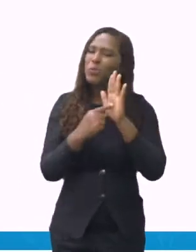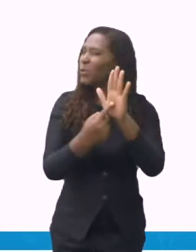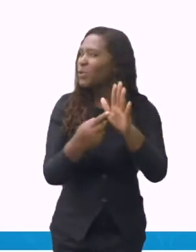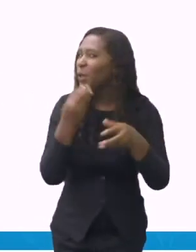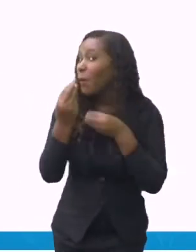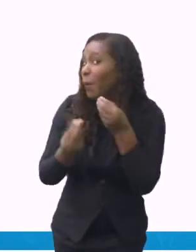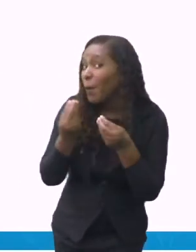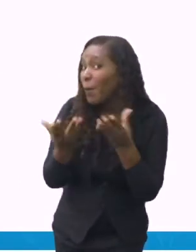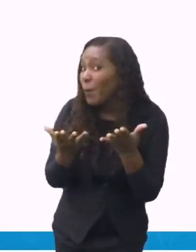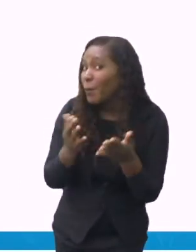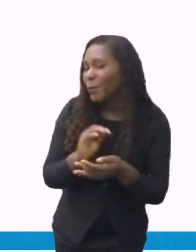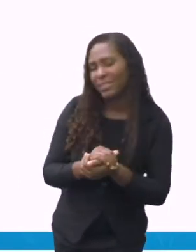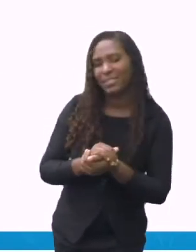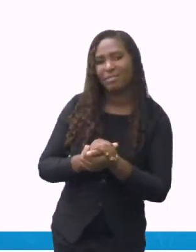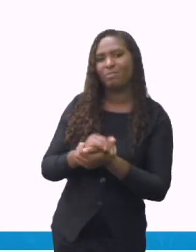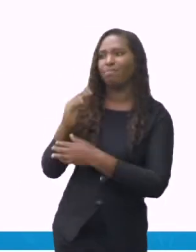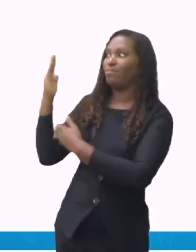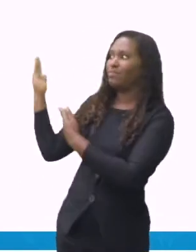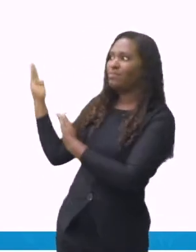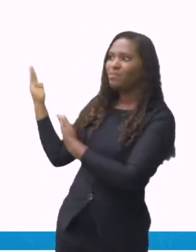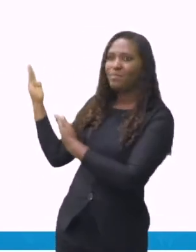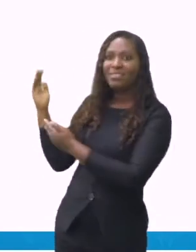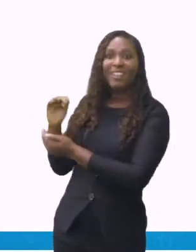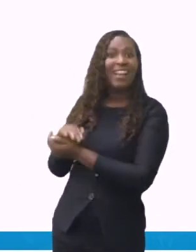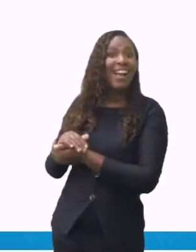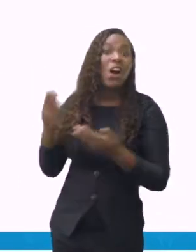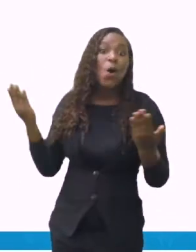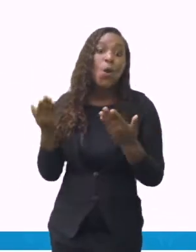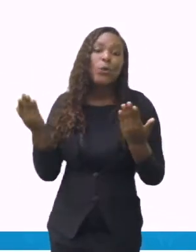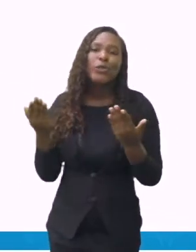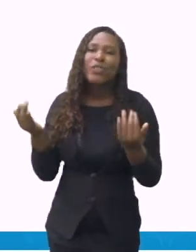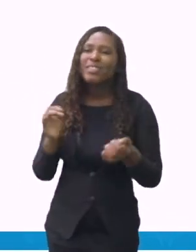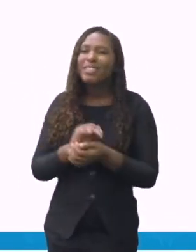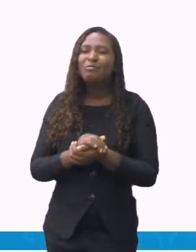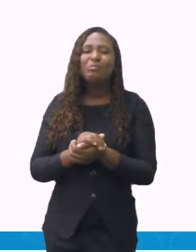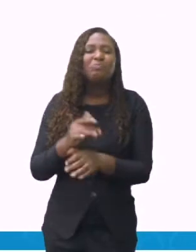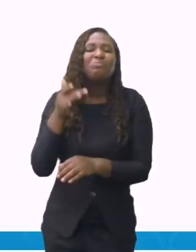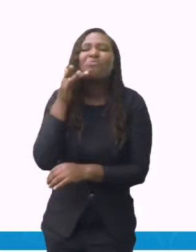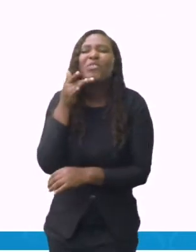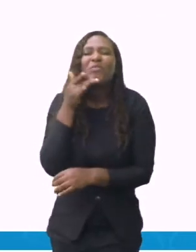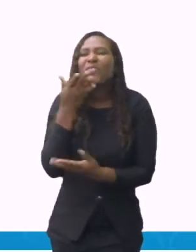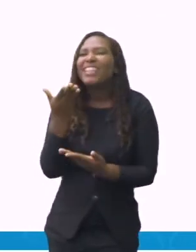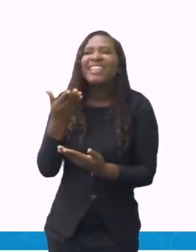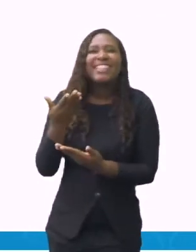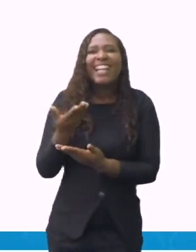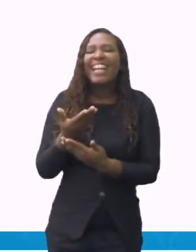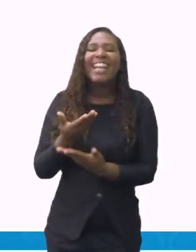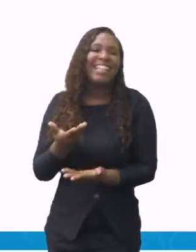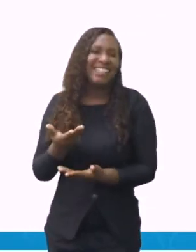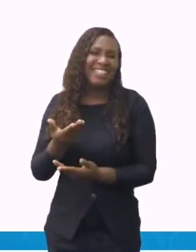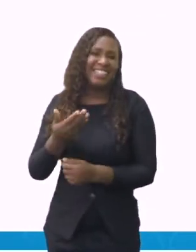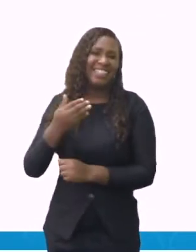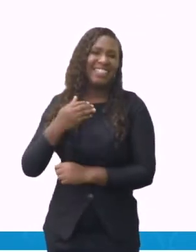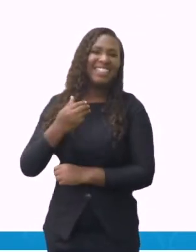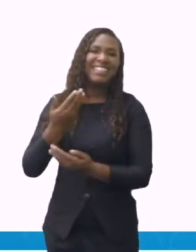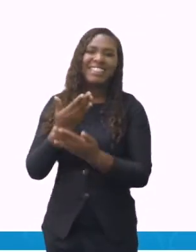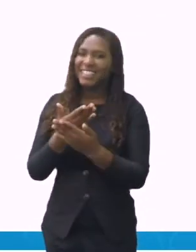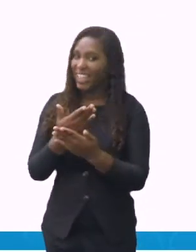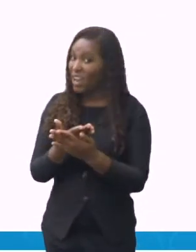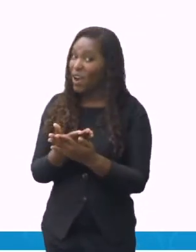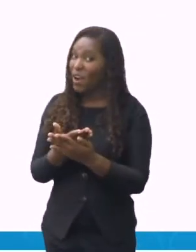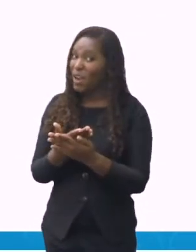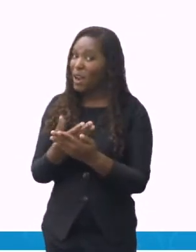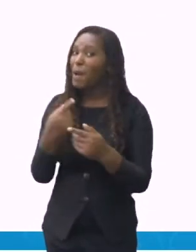hoje vai ser, olha, uma delícia de aula, não é mesmo? Com certeza, a aula vai ser deliciosa, a gente vai